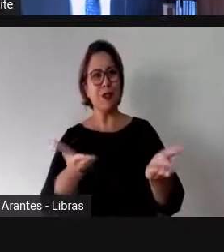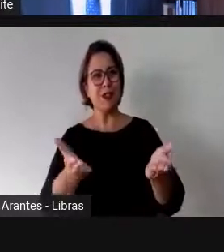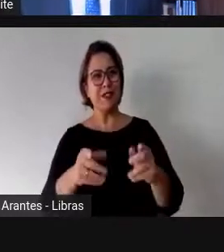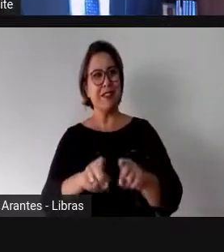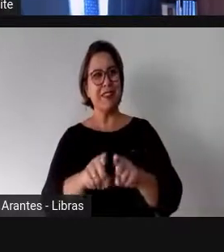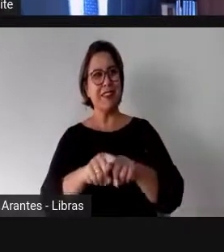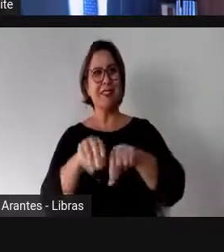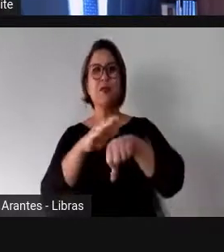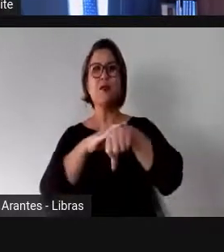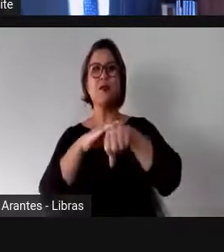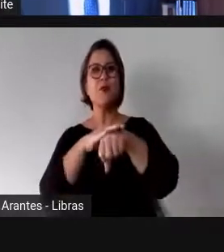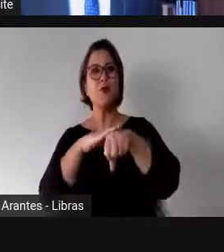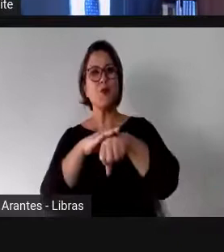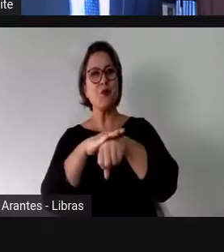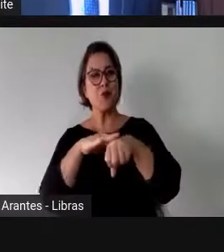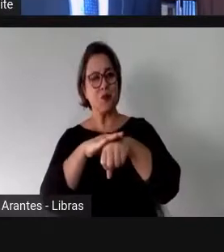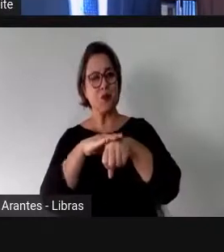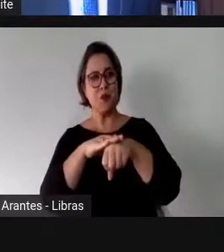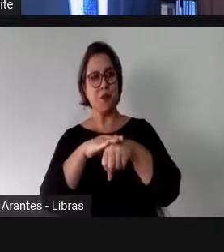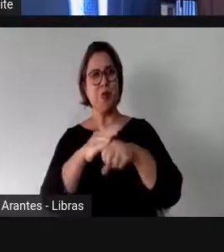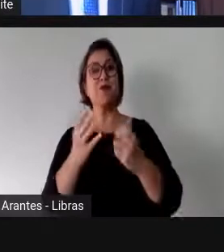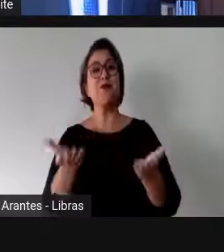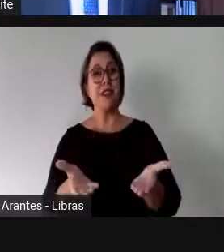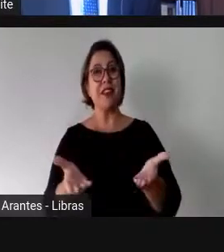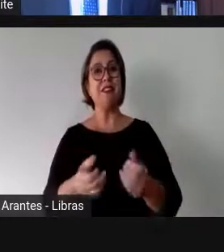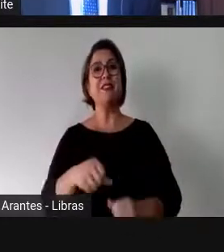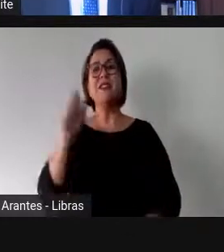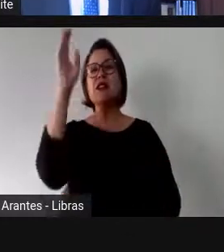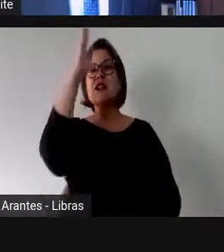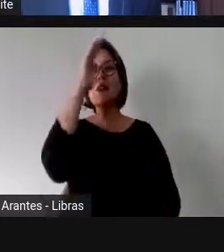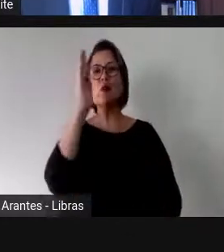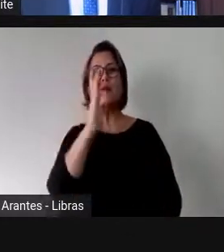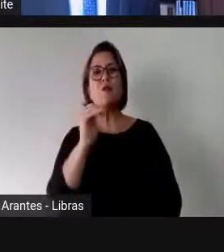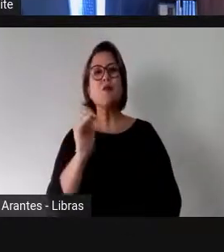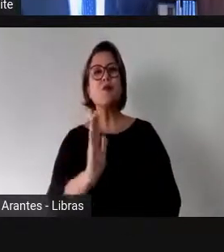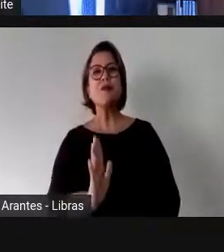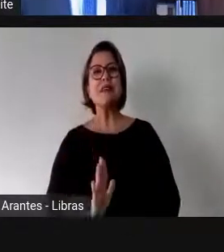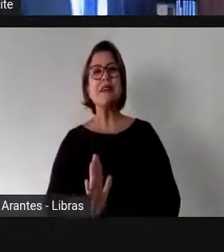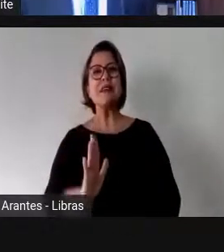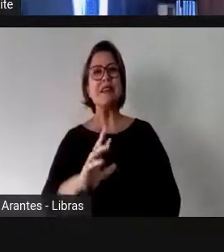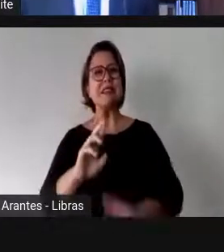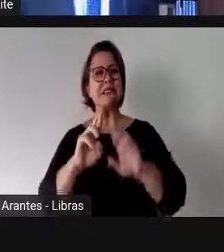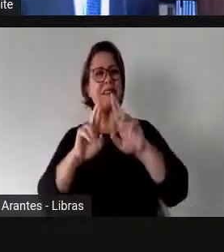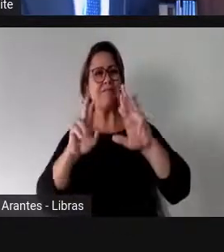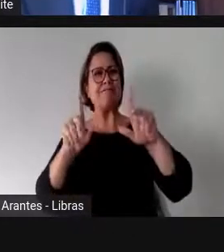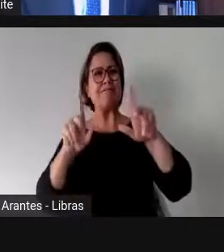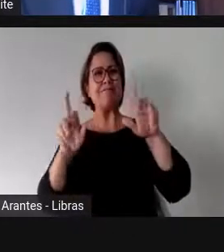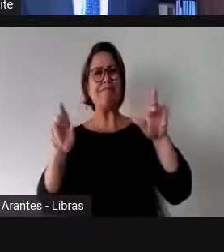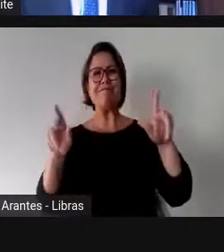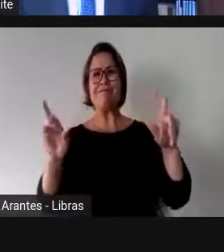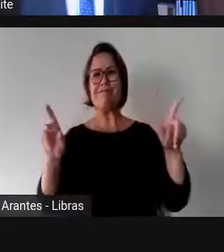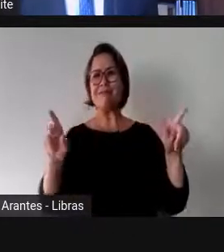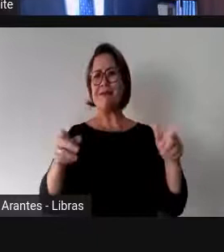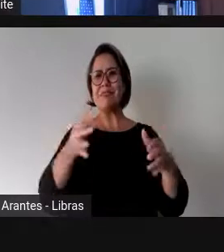conversa. O Brasil é um país desigual do ponto de vista